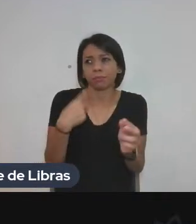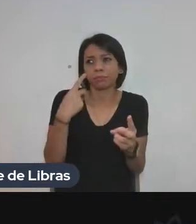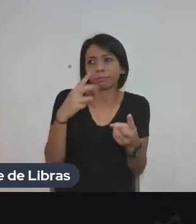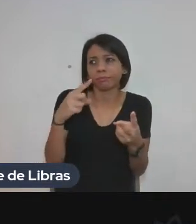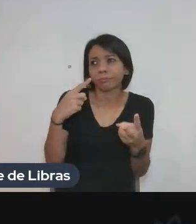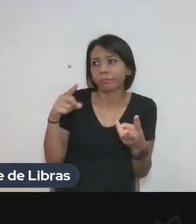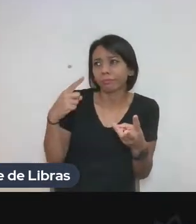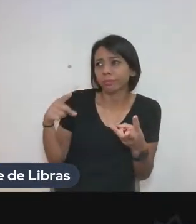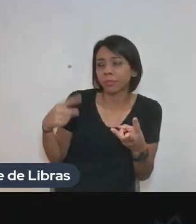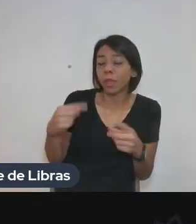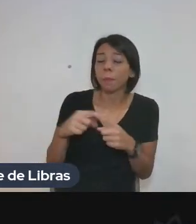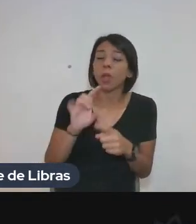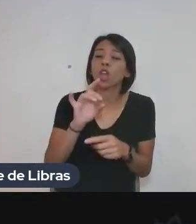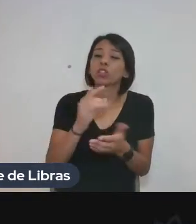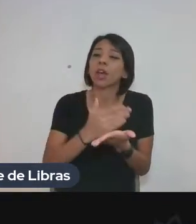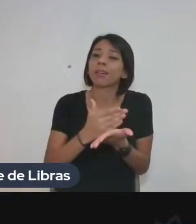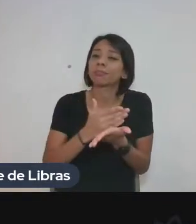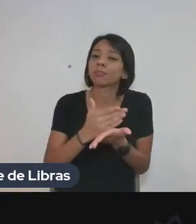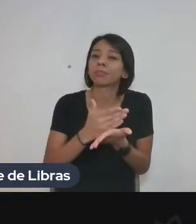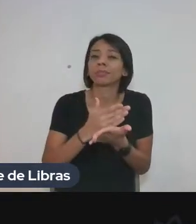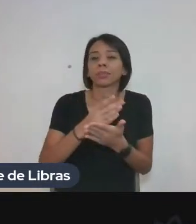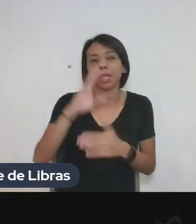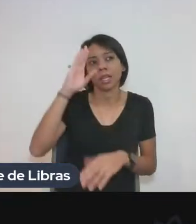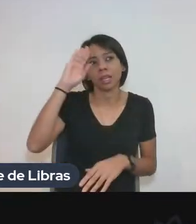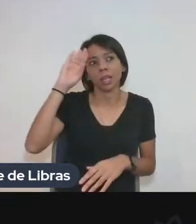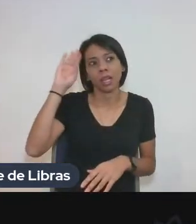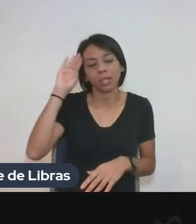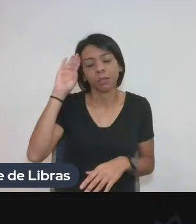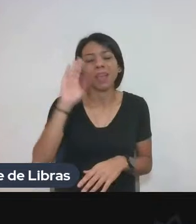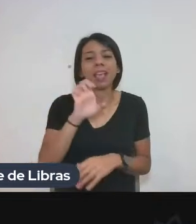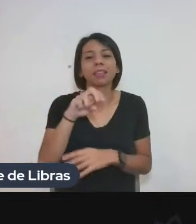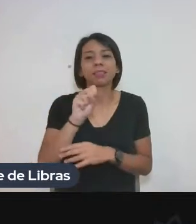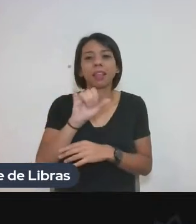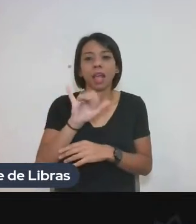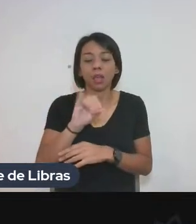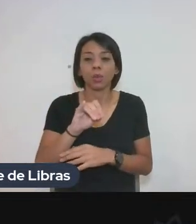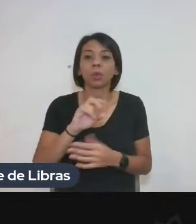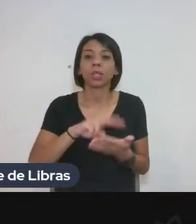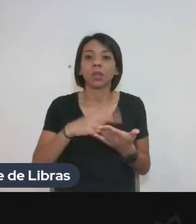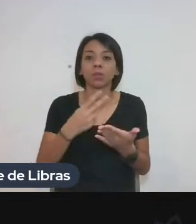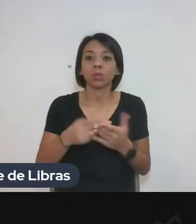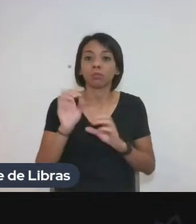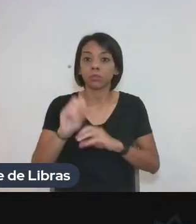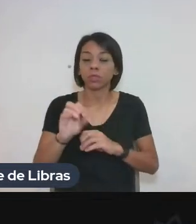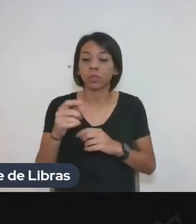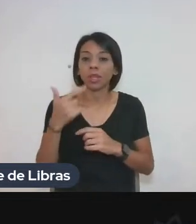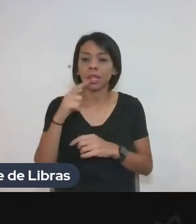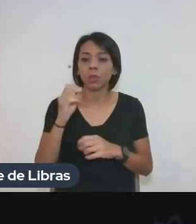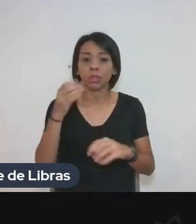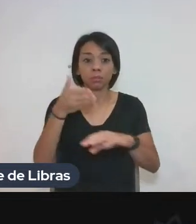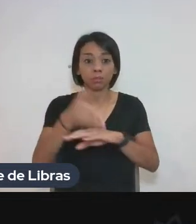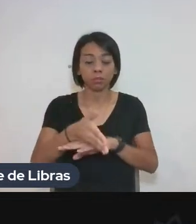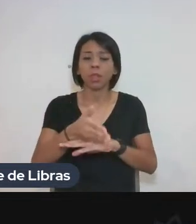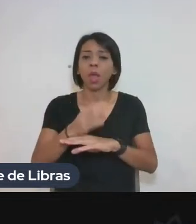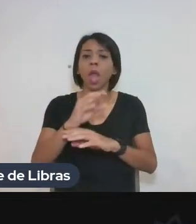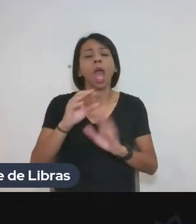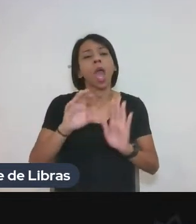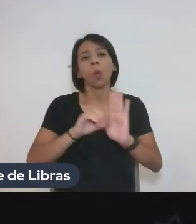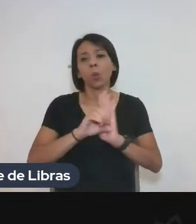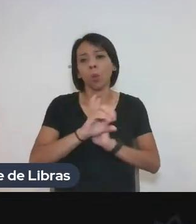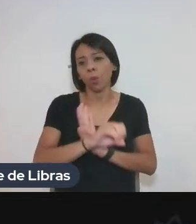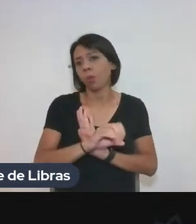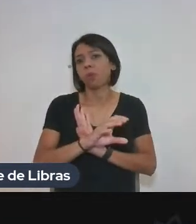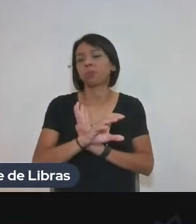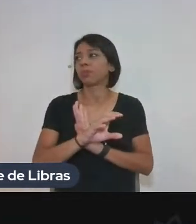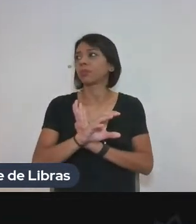porque ele é um ensaio acadêmico. tipo assim, tradução para ensino de língua é algo que, se você der um Google agora, entrar no Google Tradutor, no Google Maps, por